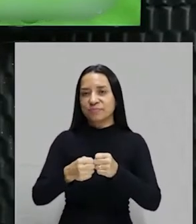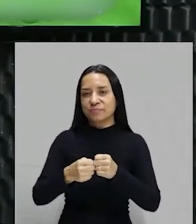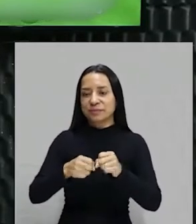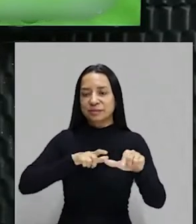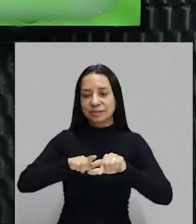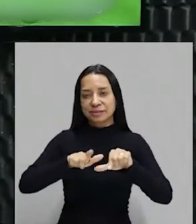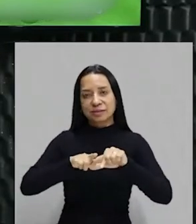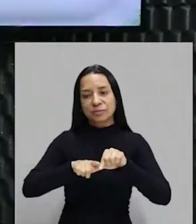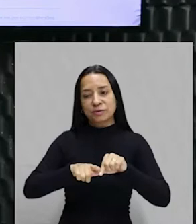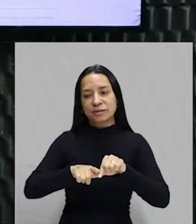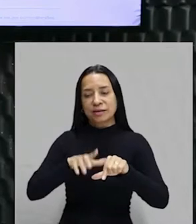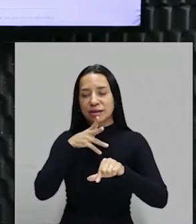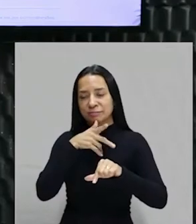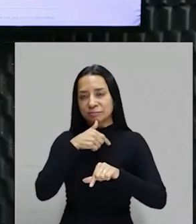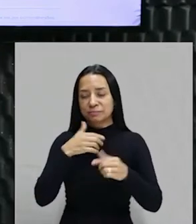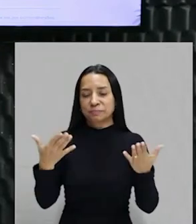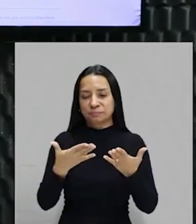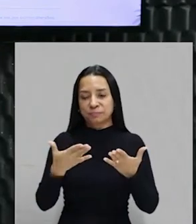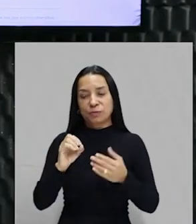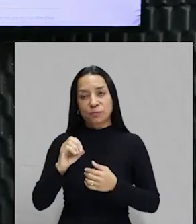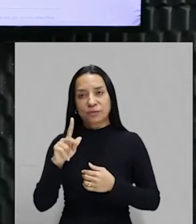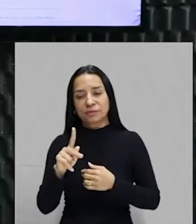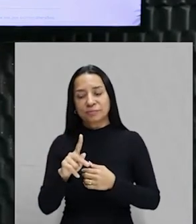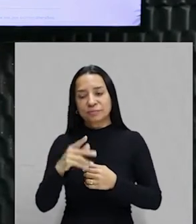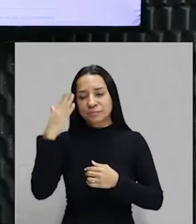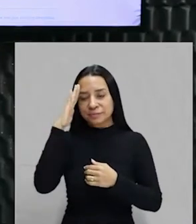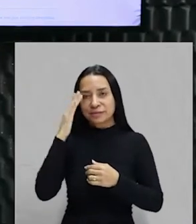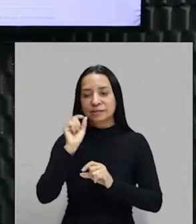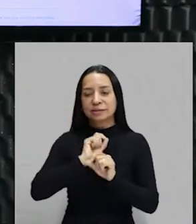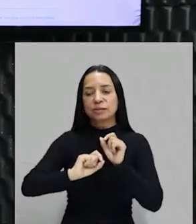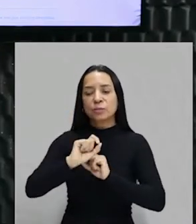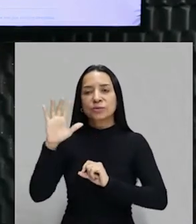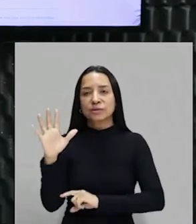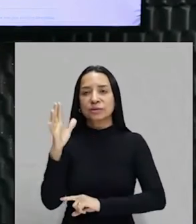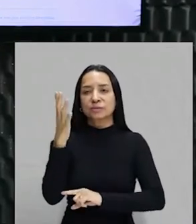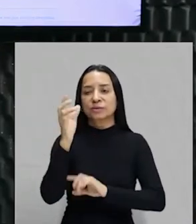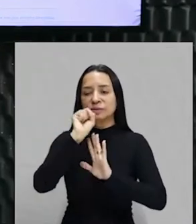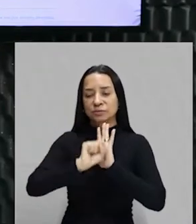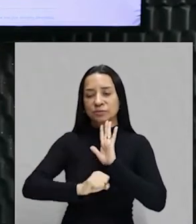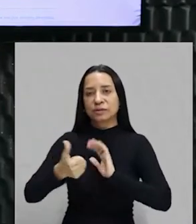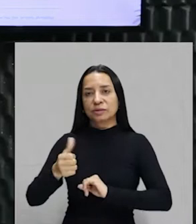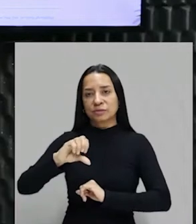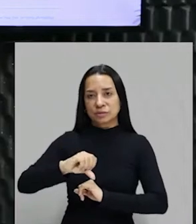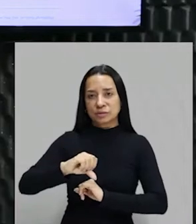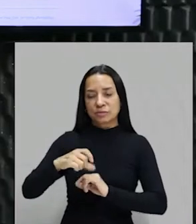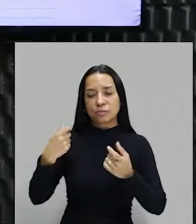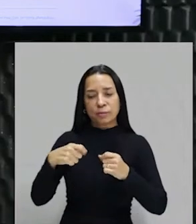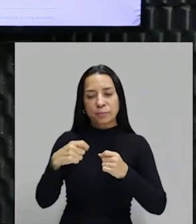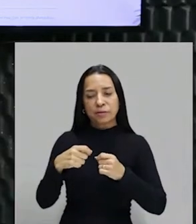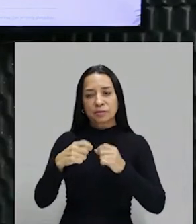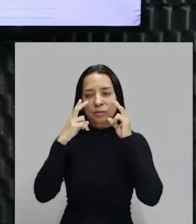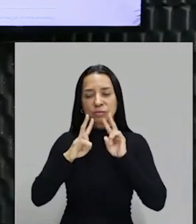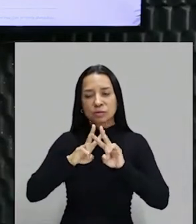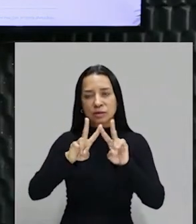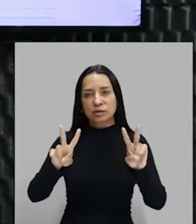pouco mais lento agora. Para a gente entender o que aconteceu no século XIX, é necessário que vocês deem uma olhada,